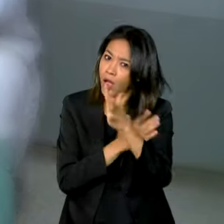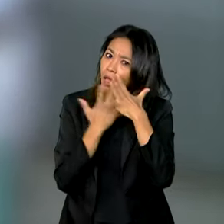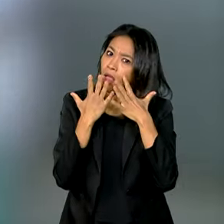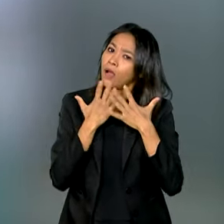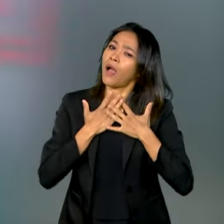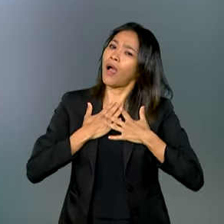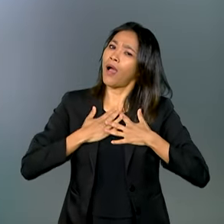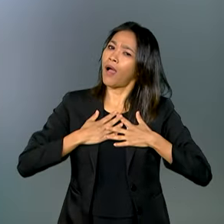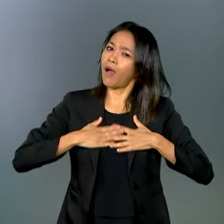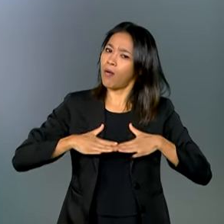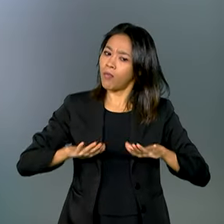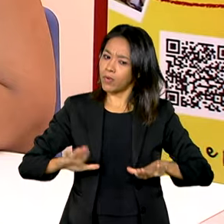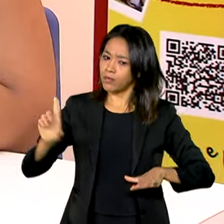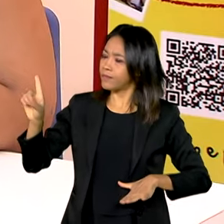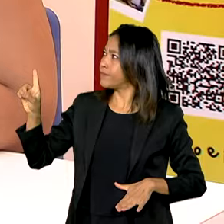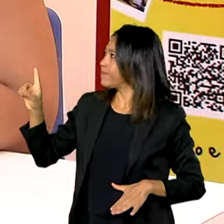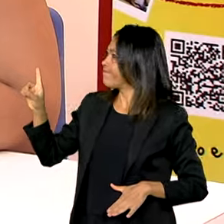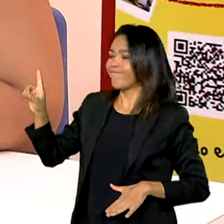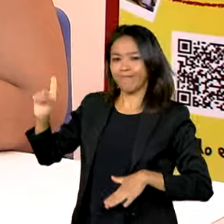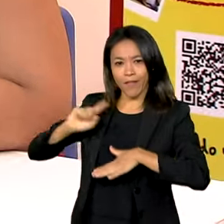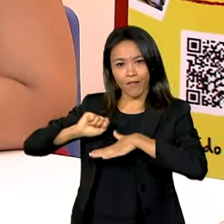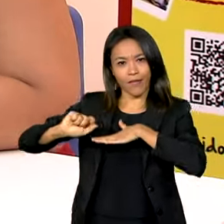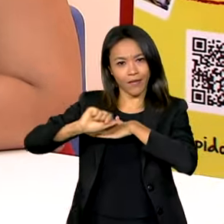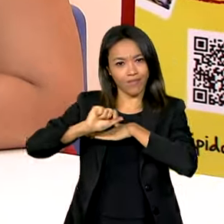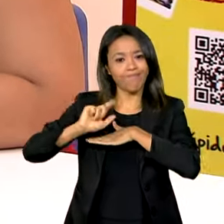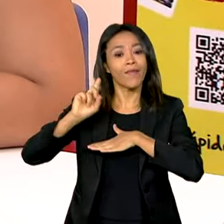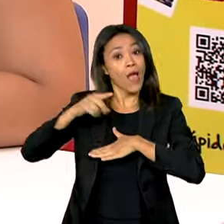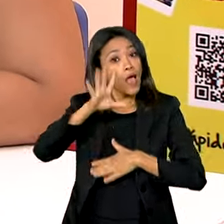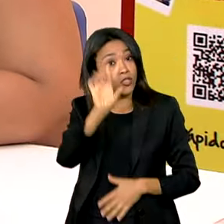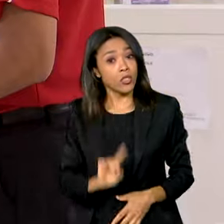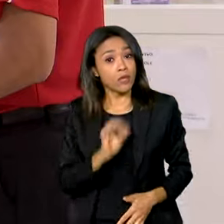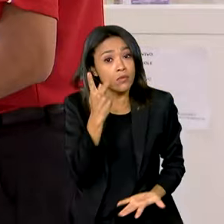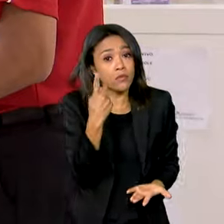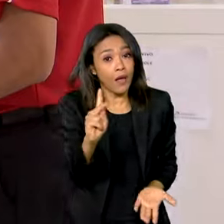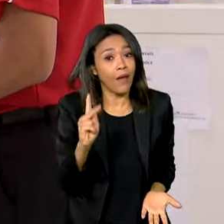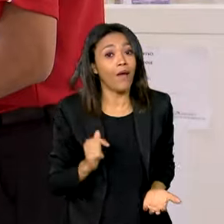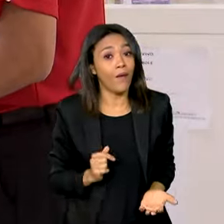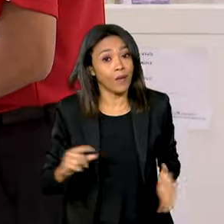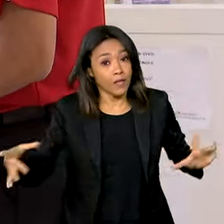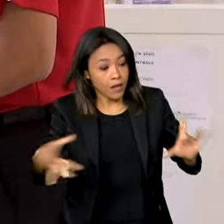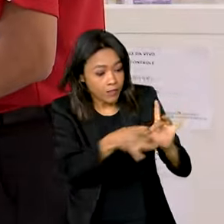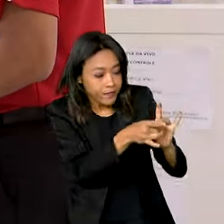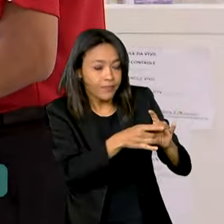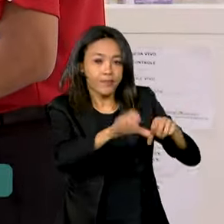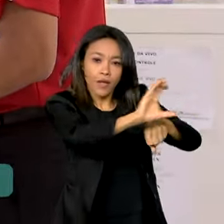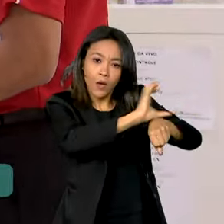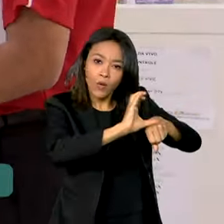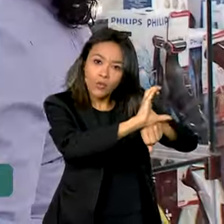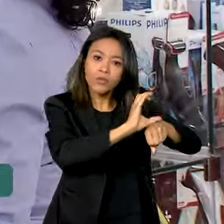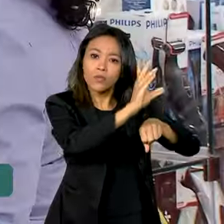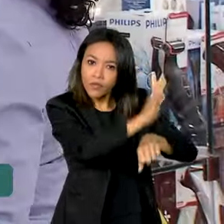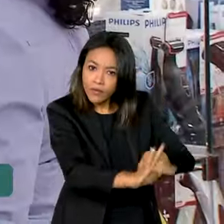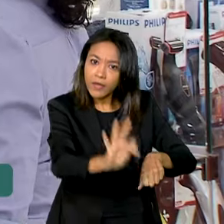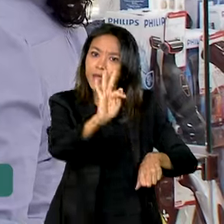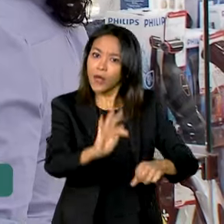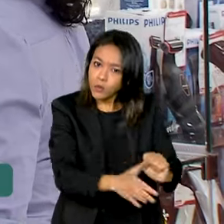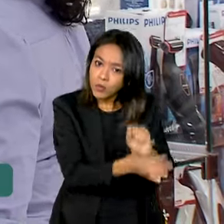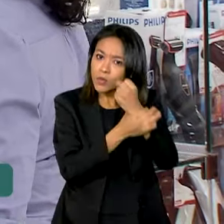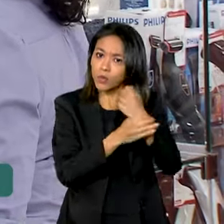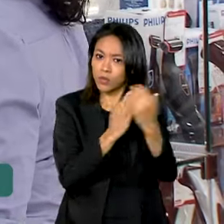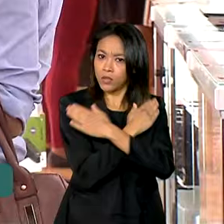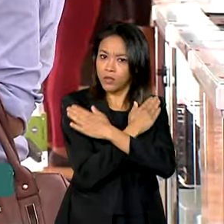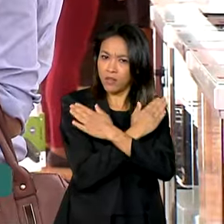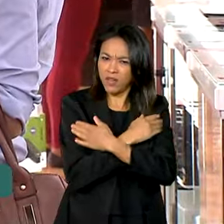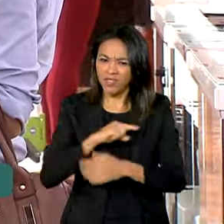tranquilo. Saiba que ele é um direito seu, previsto na Constituição Federal e ninguém